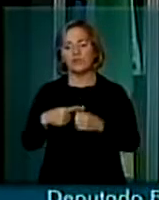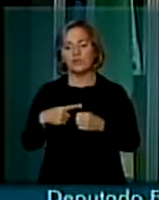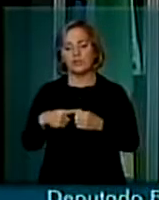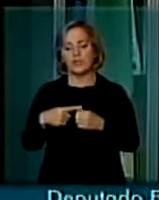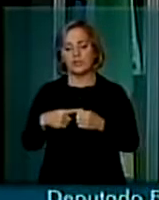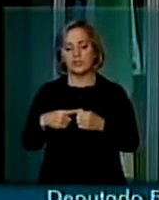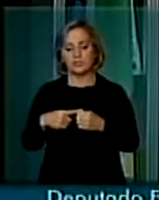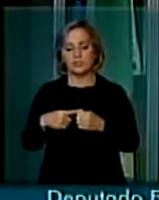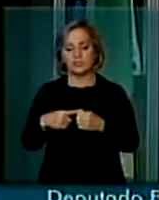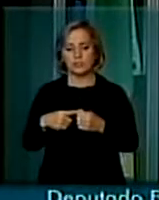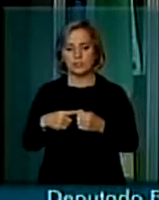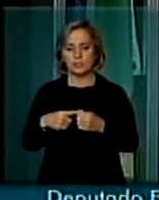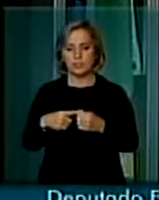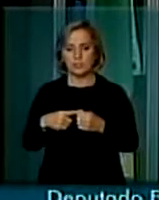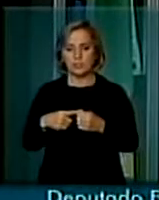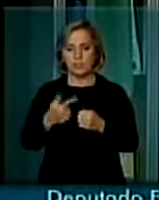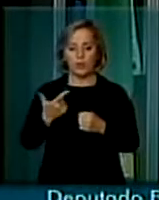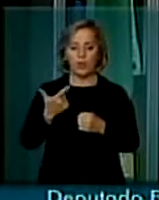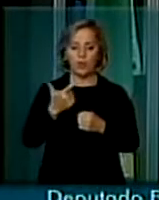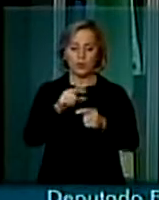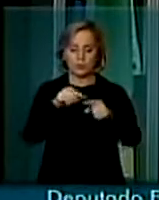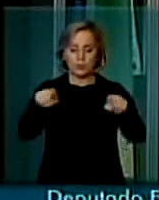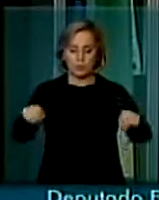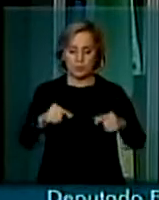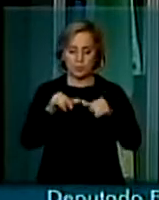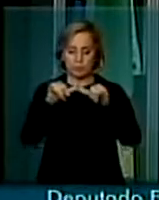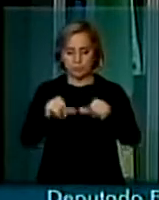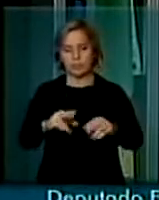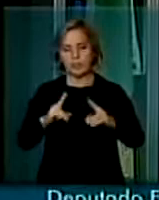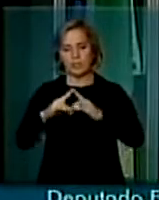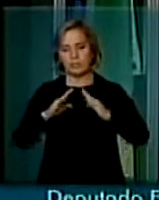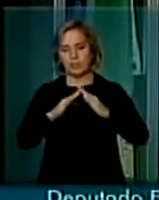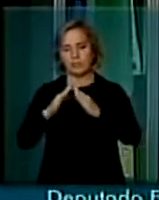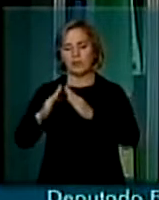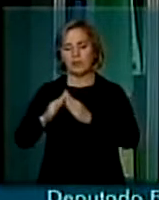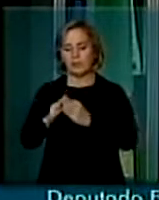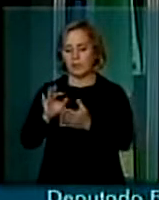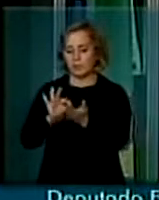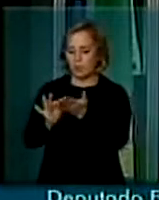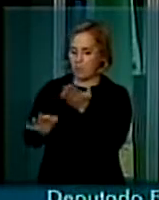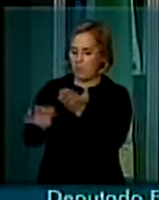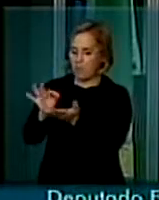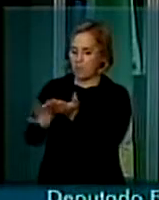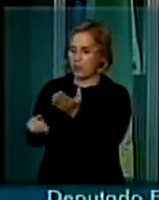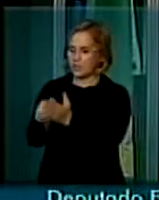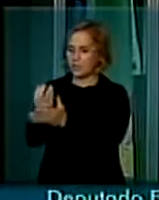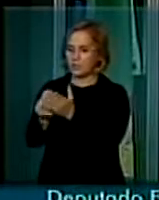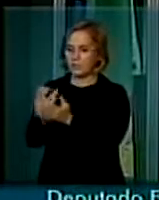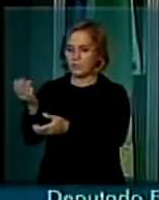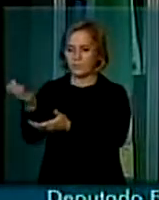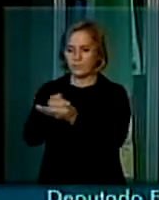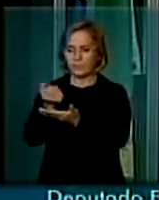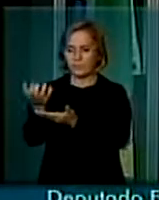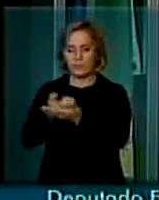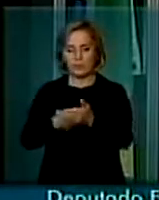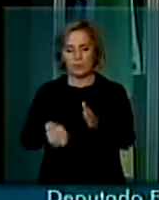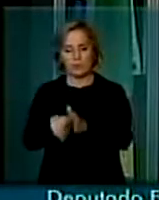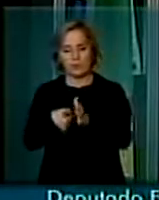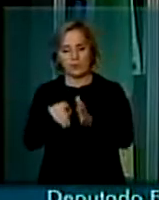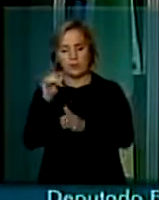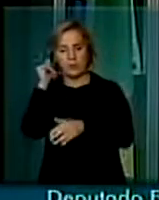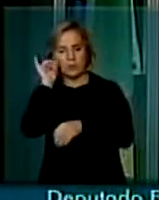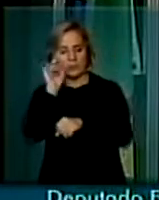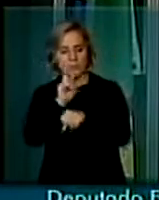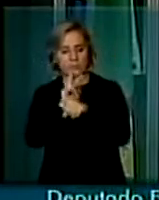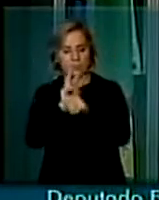assentamento, já há mais de 10 anos, plantando, colhendo, com seu gado, com sua família tranquila, com